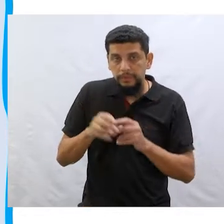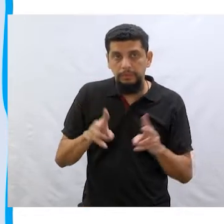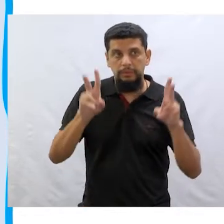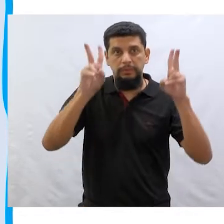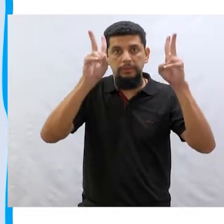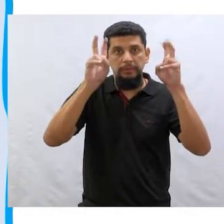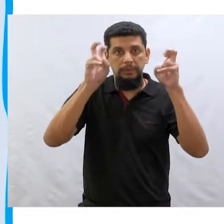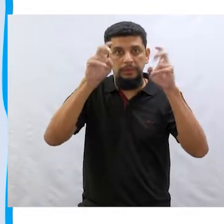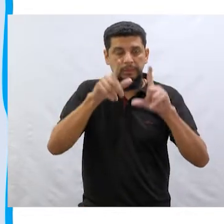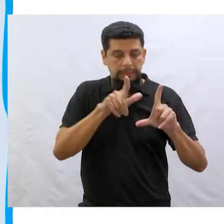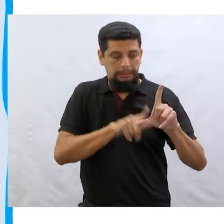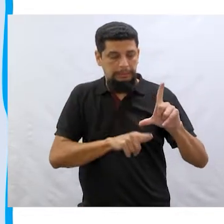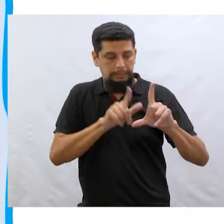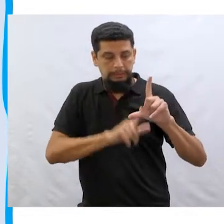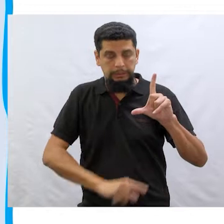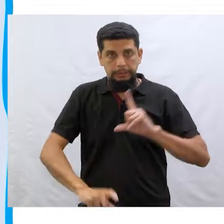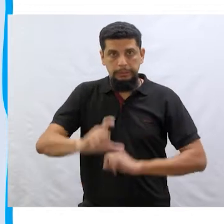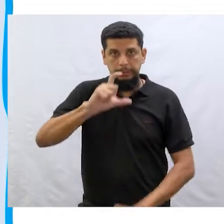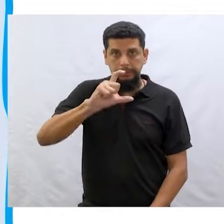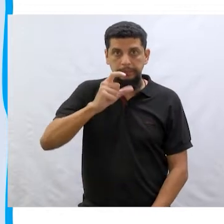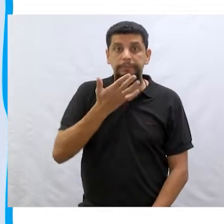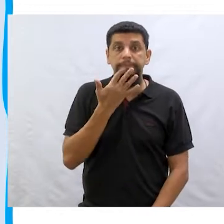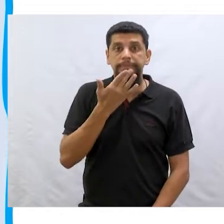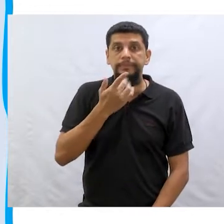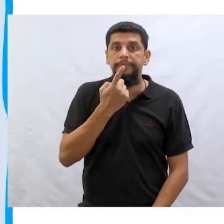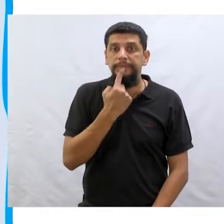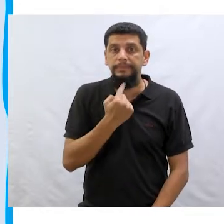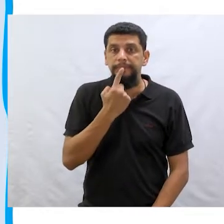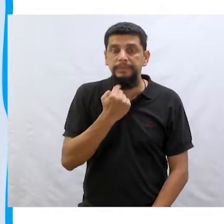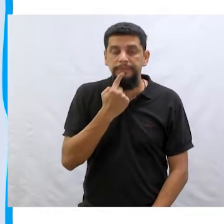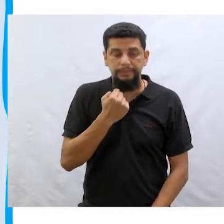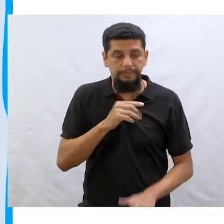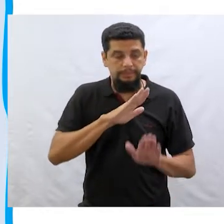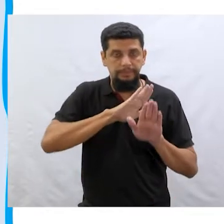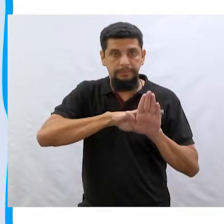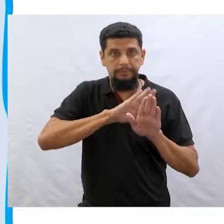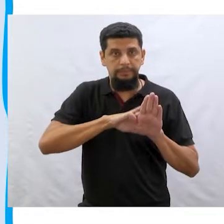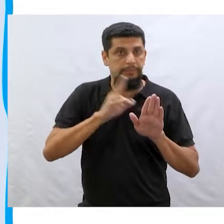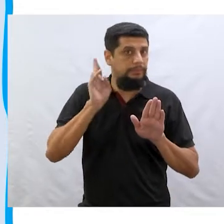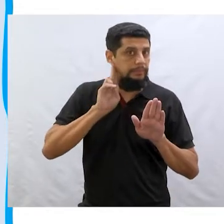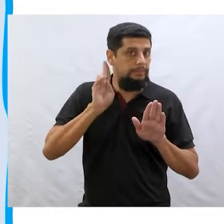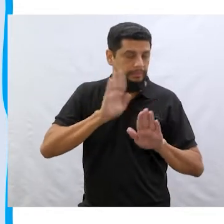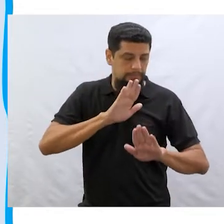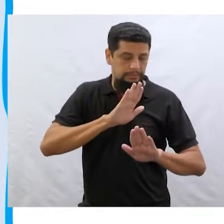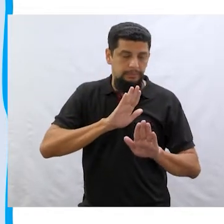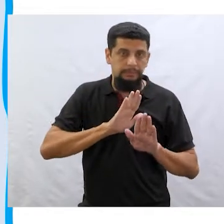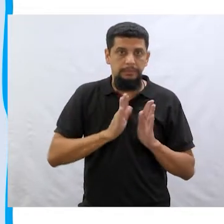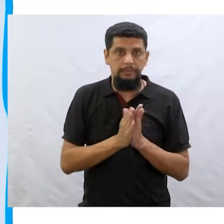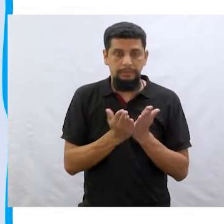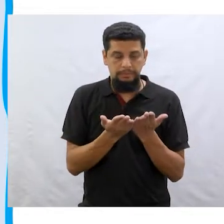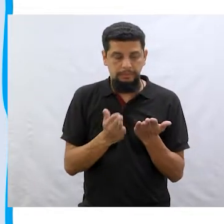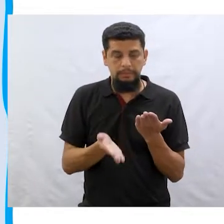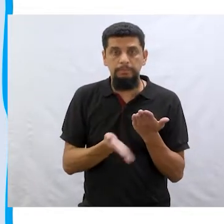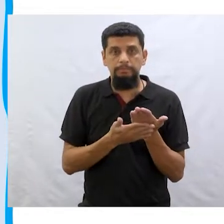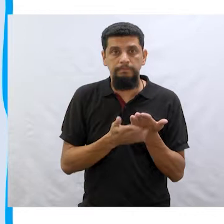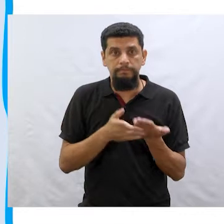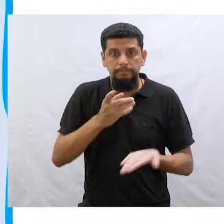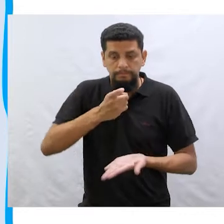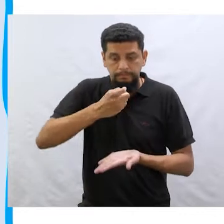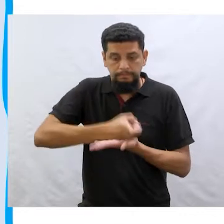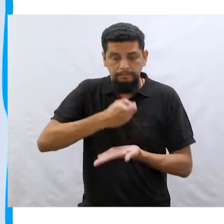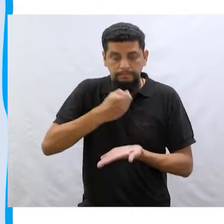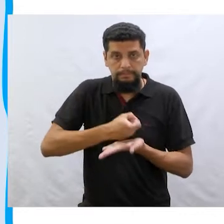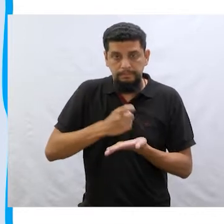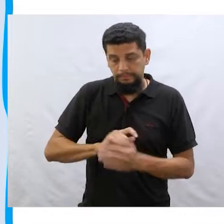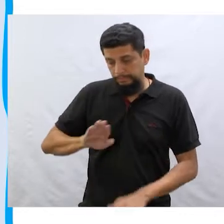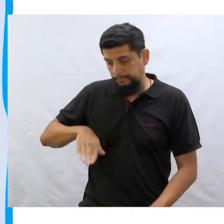título vinha em letras enormes e vermelhas, sob o fundo branco da capa dura. Ao lado dele,